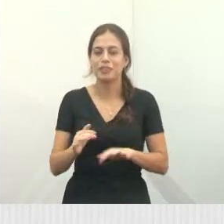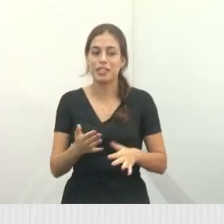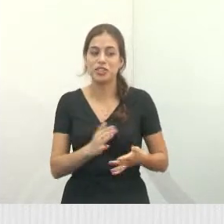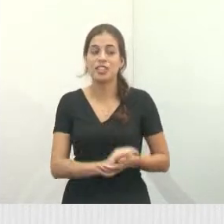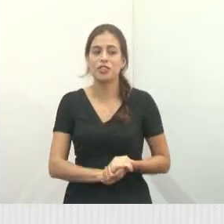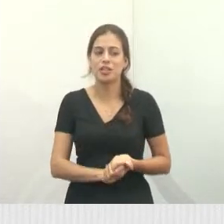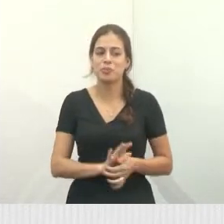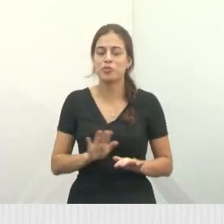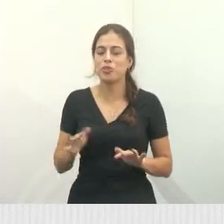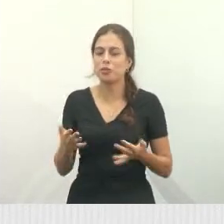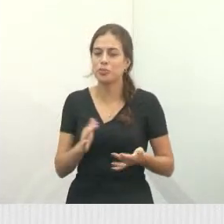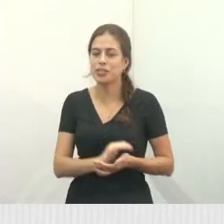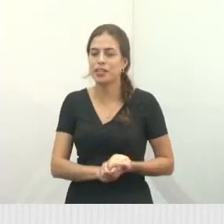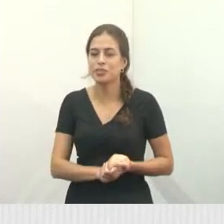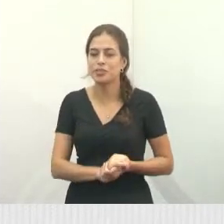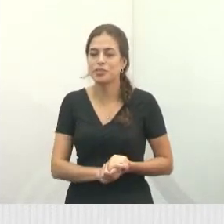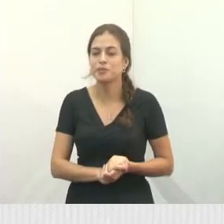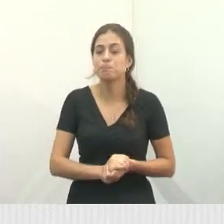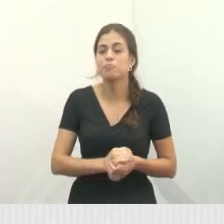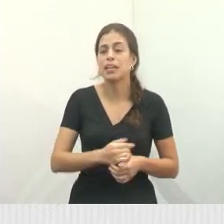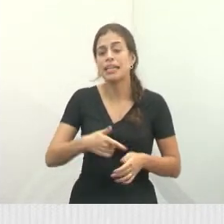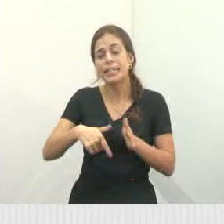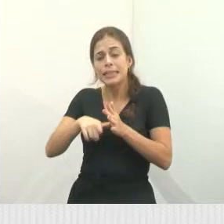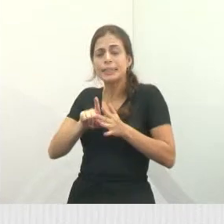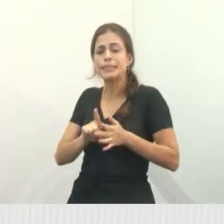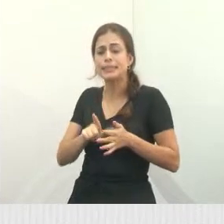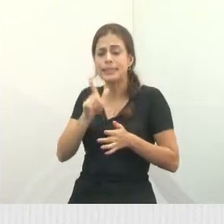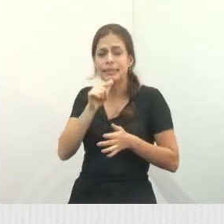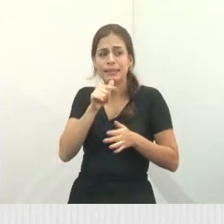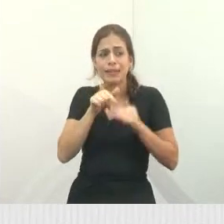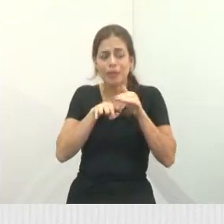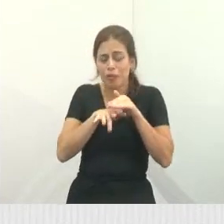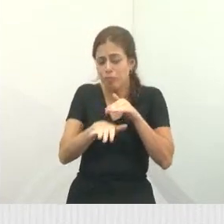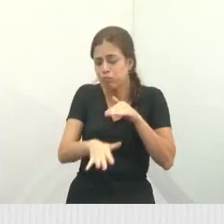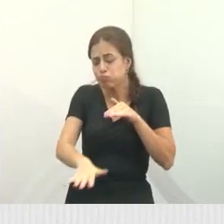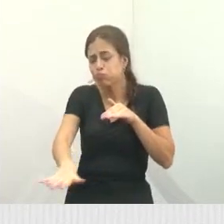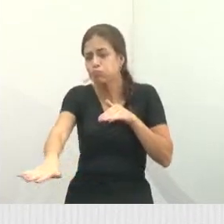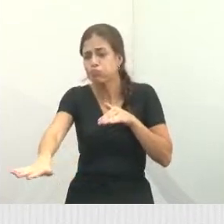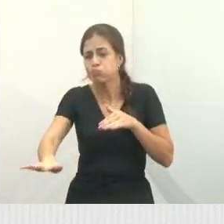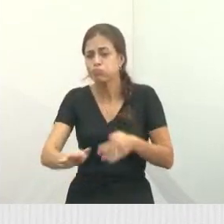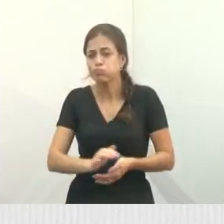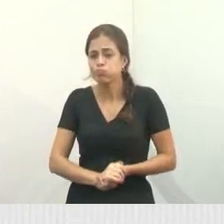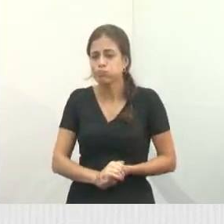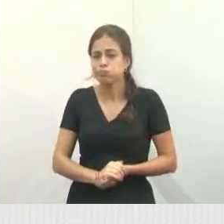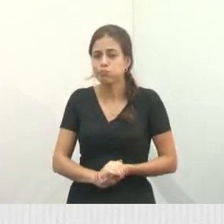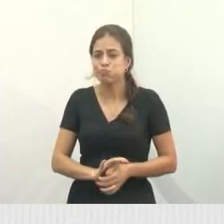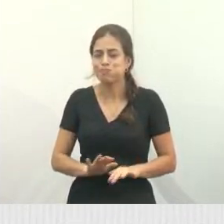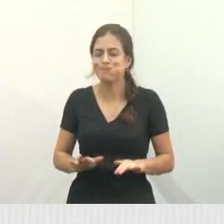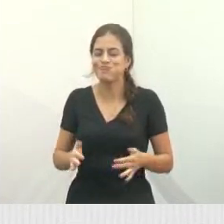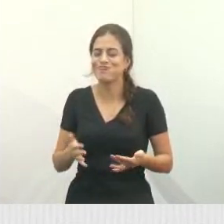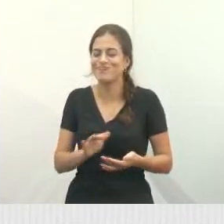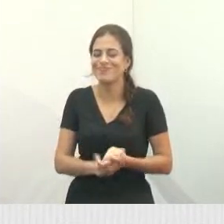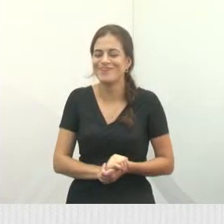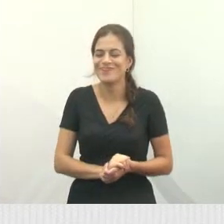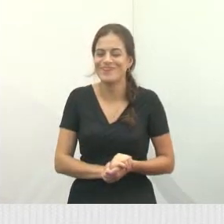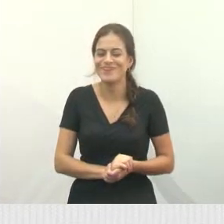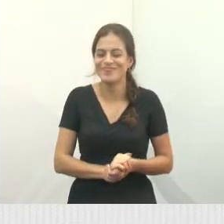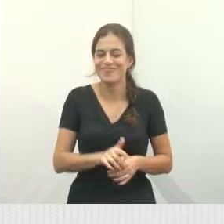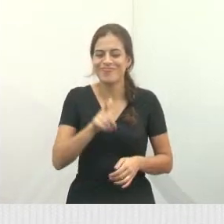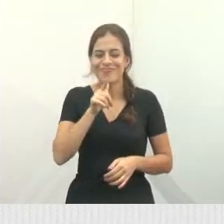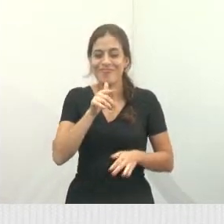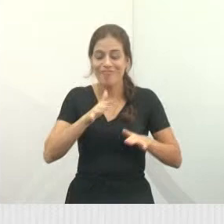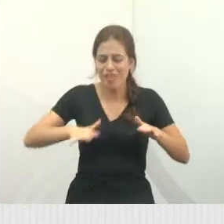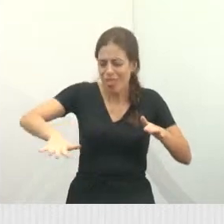Lua. No início a água corria naturalmente. Eu tenho foto, vocês vão ver que vão estar tudo cheio de água aqui nessa região, vai estar toda lagada.